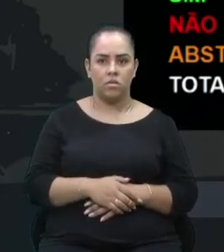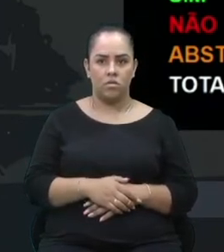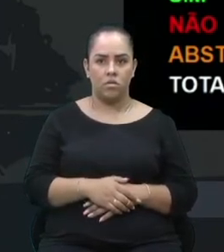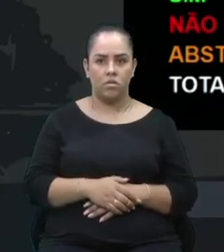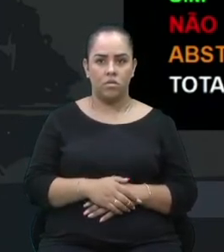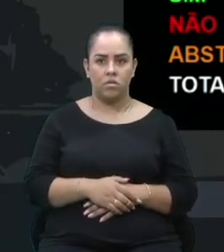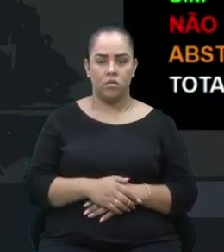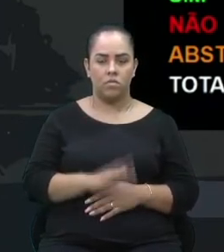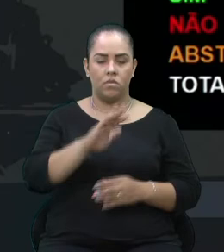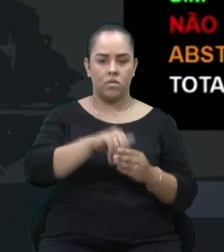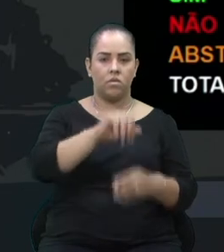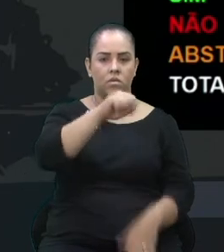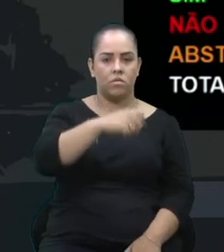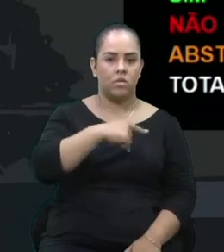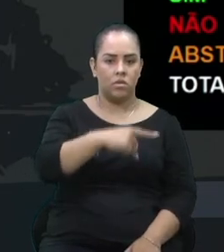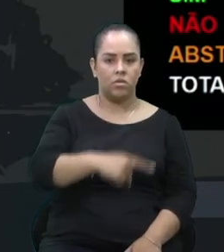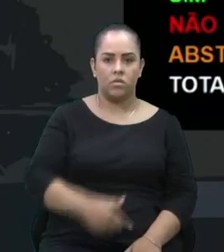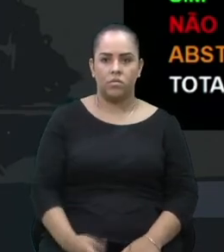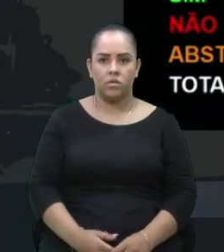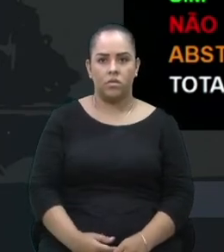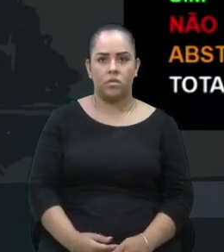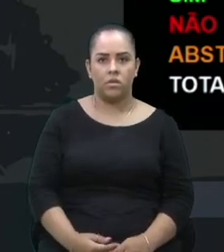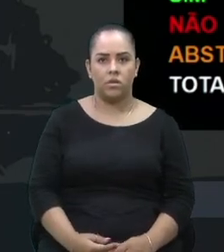presidente. Vereadora Gladys, vota sim.